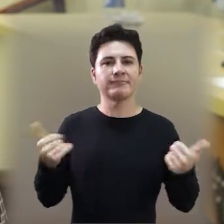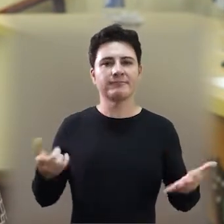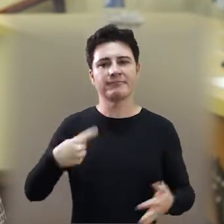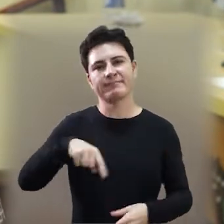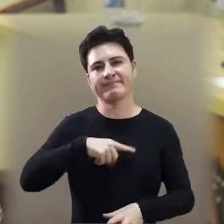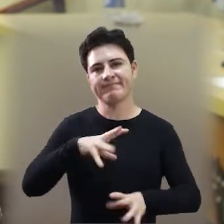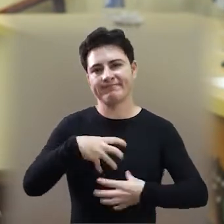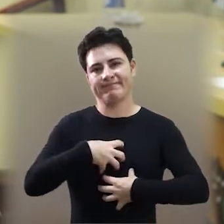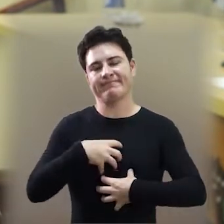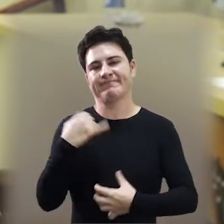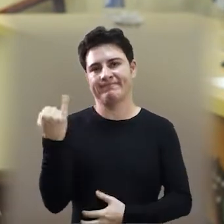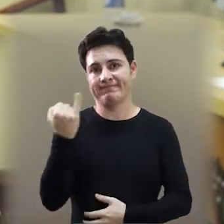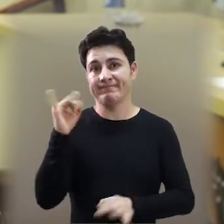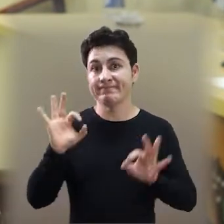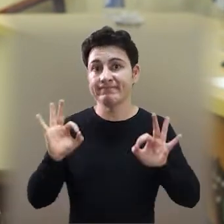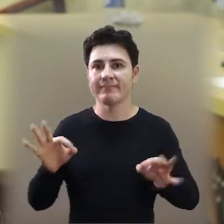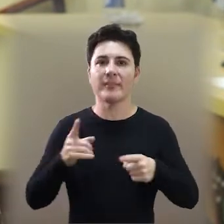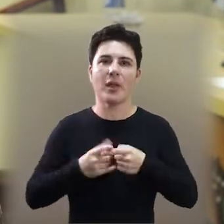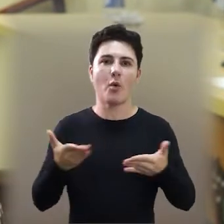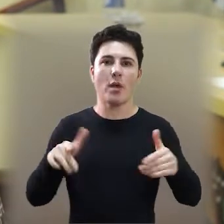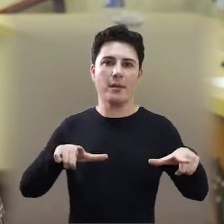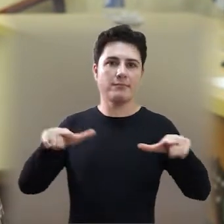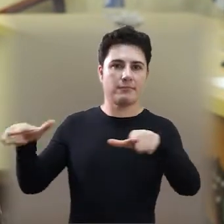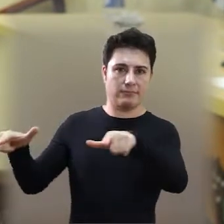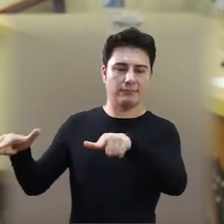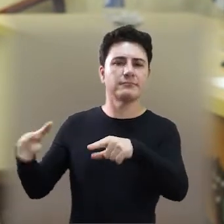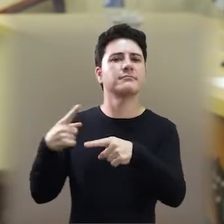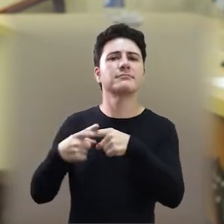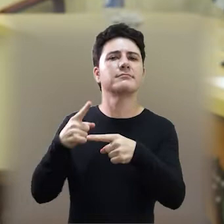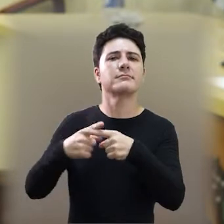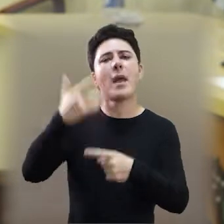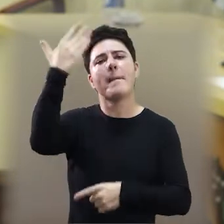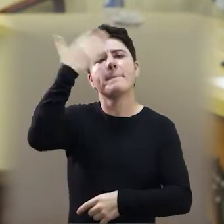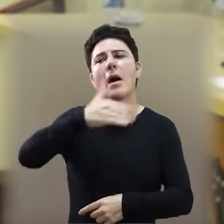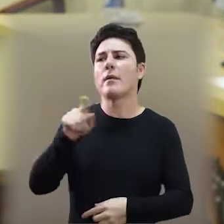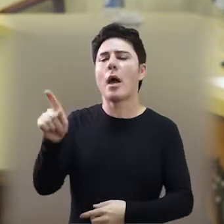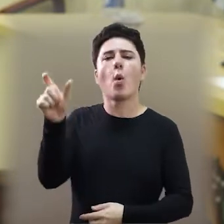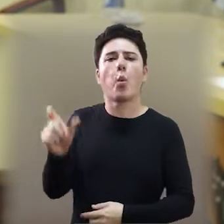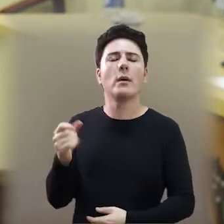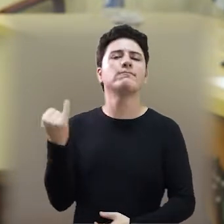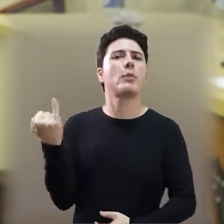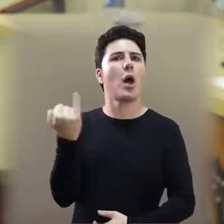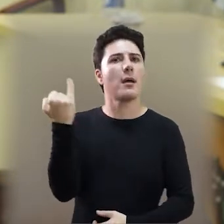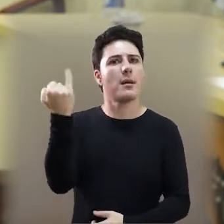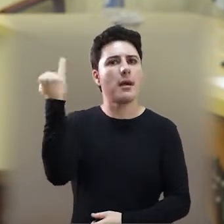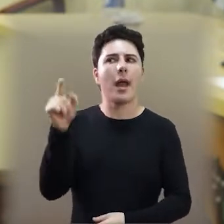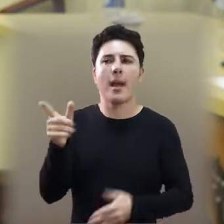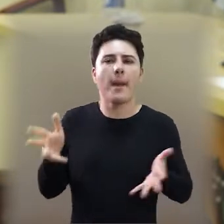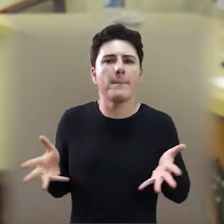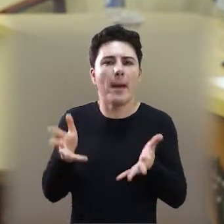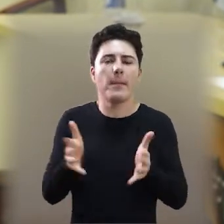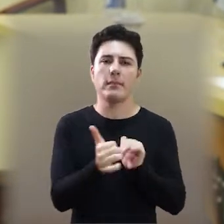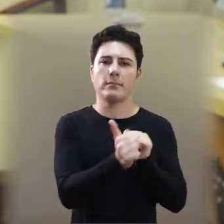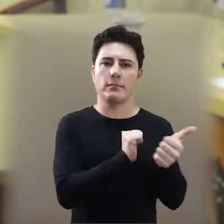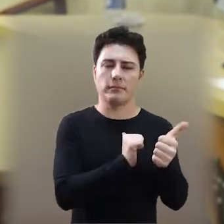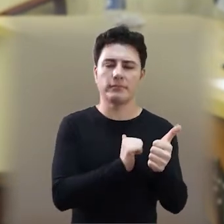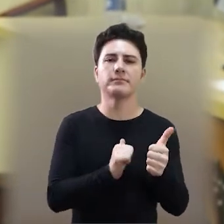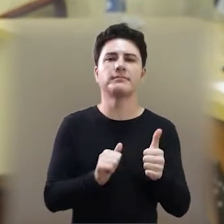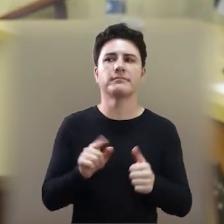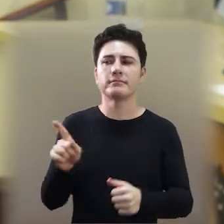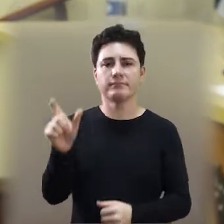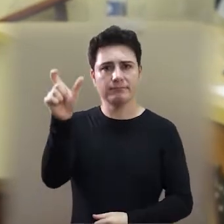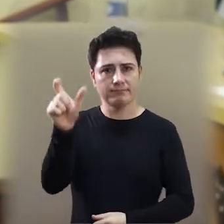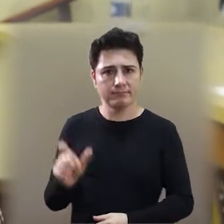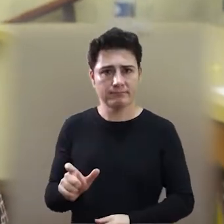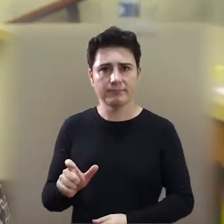então para nós é uma importância muito grande dessa homenagem, porque mostra a importância dele como incentivador